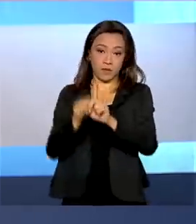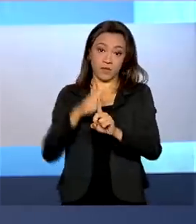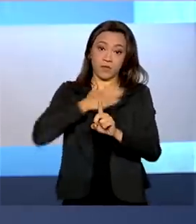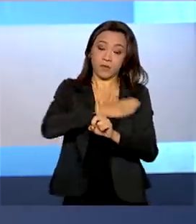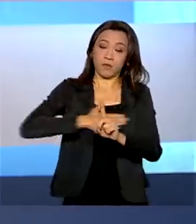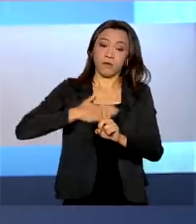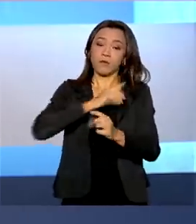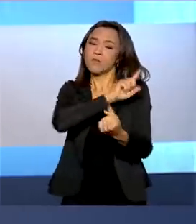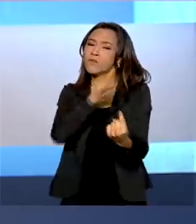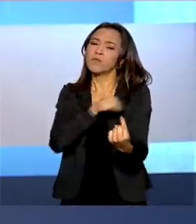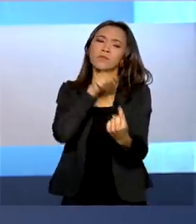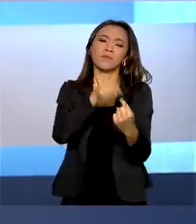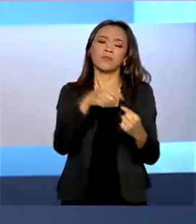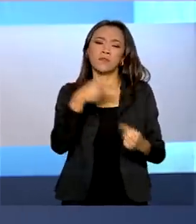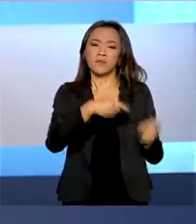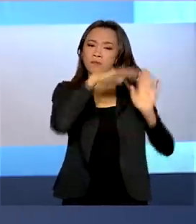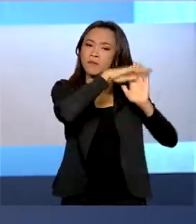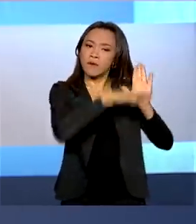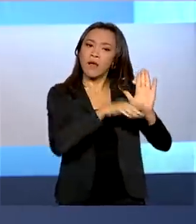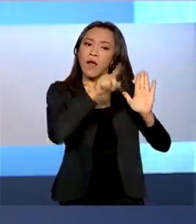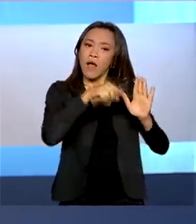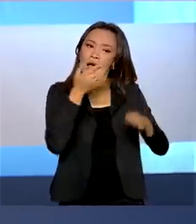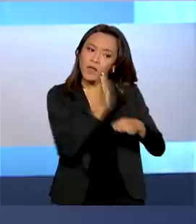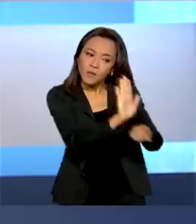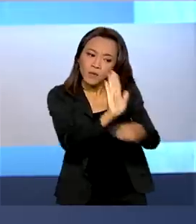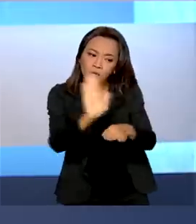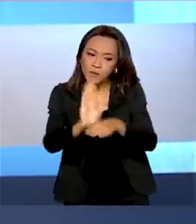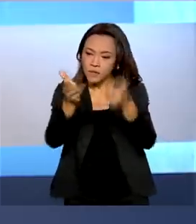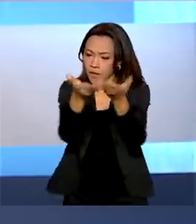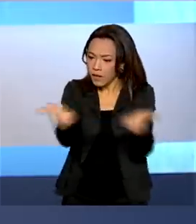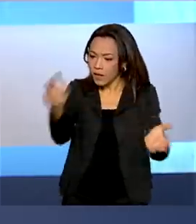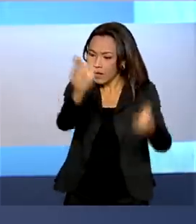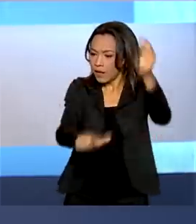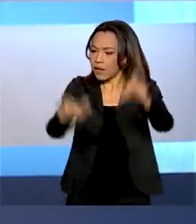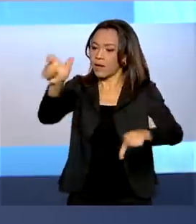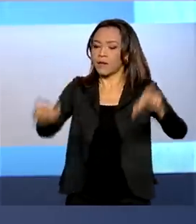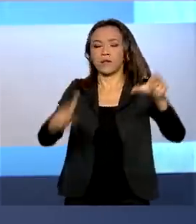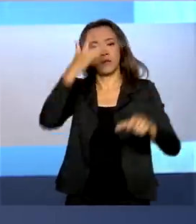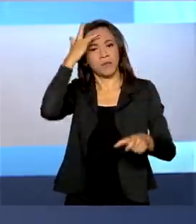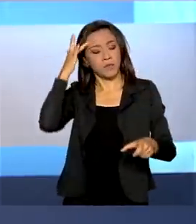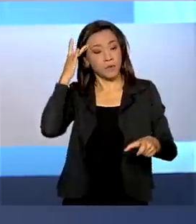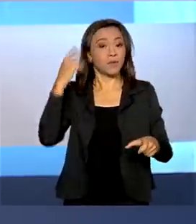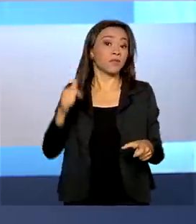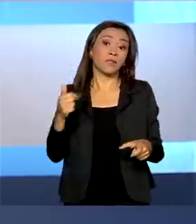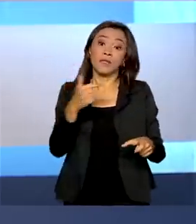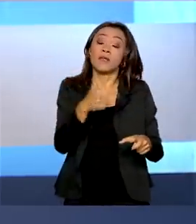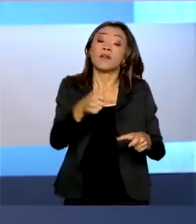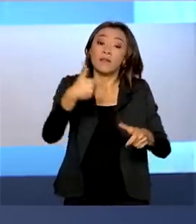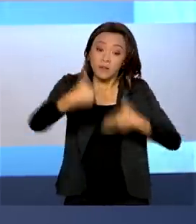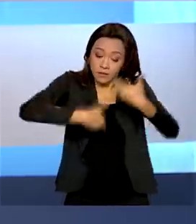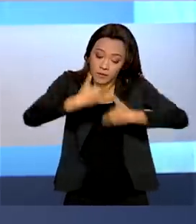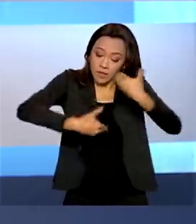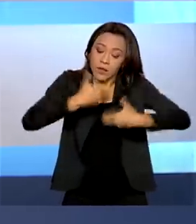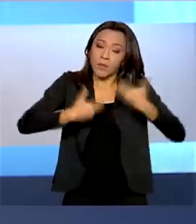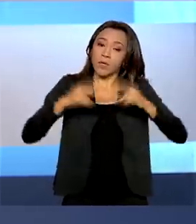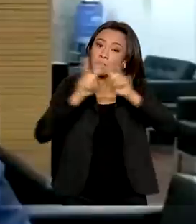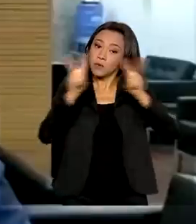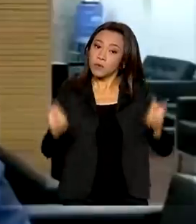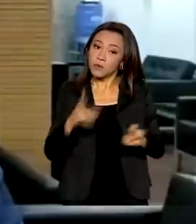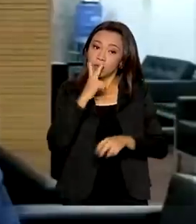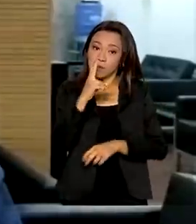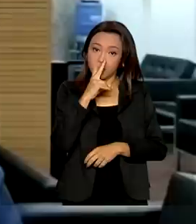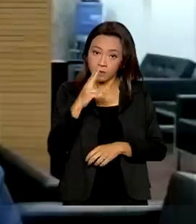objetivo desse programa é ajudar os pacientes a saírem do tratamento sem nenhuma dependência química, até mesmo do cigarro.